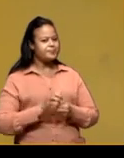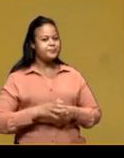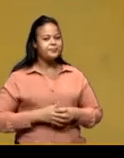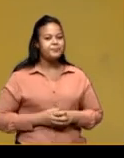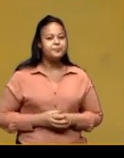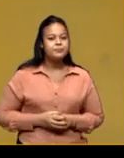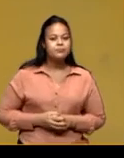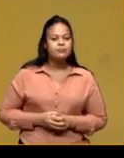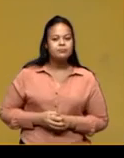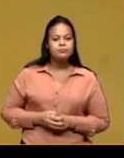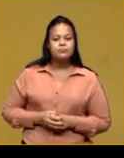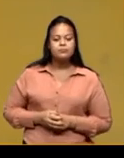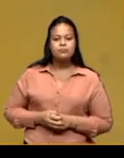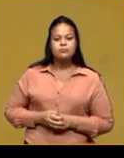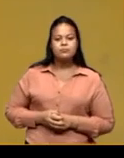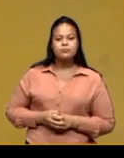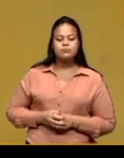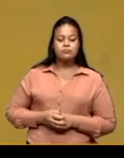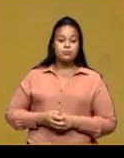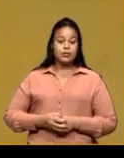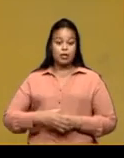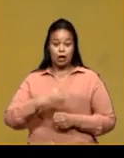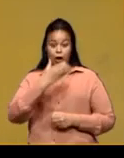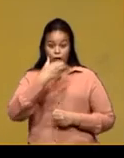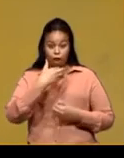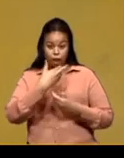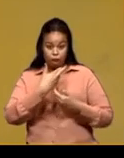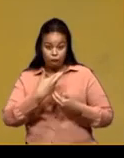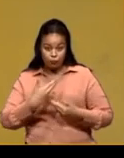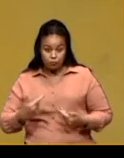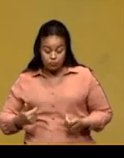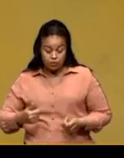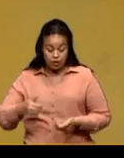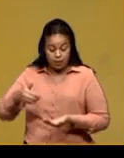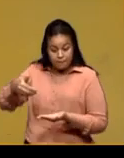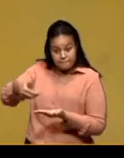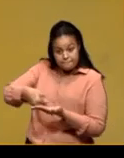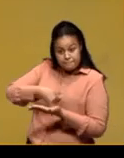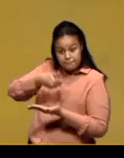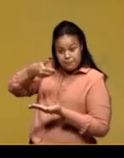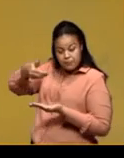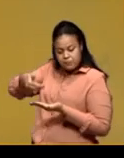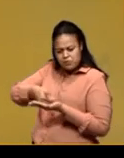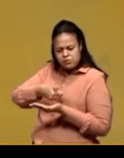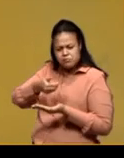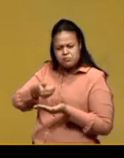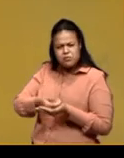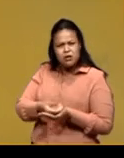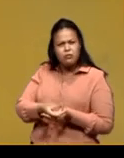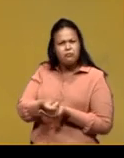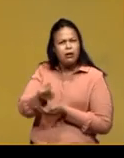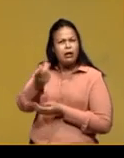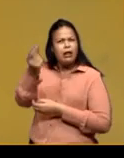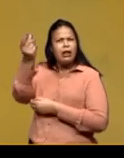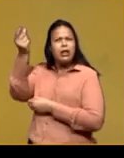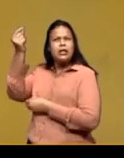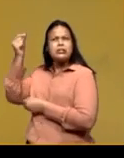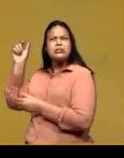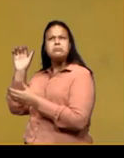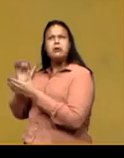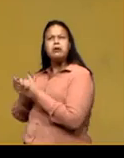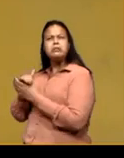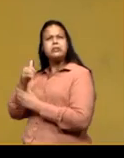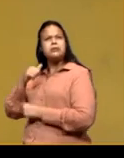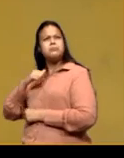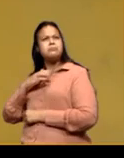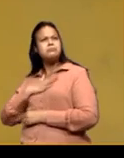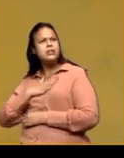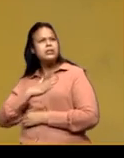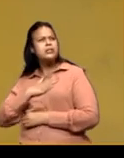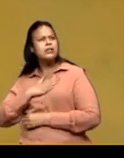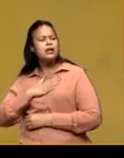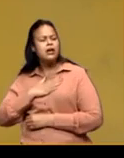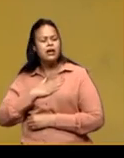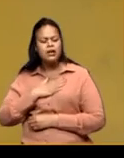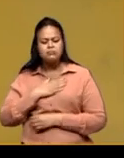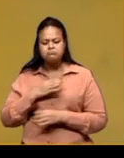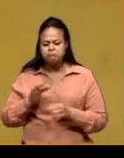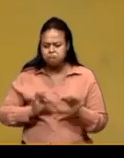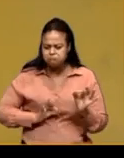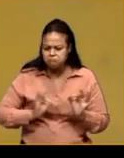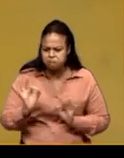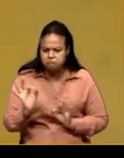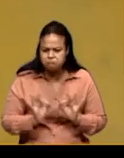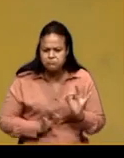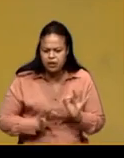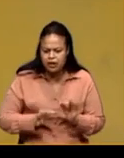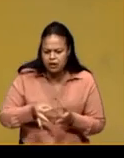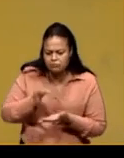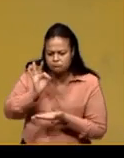Mamões e casamento. Faz um tempo minha esposa tomou a missão de colocar frutas no meu café da manhã.